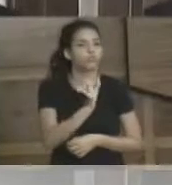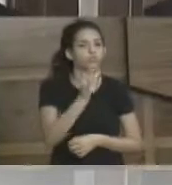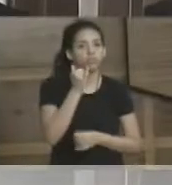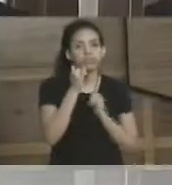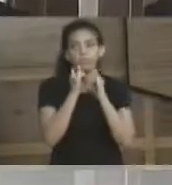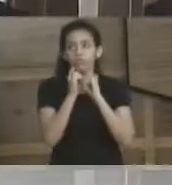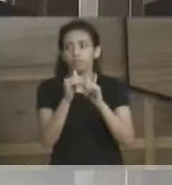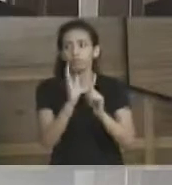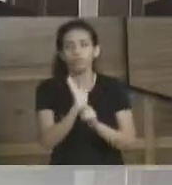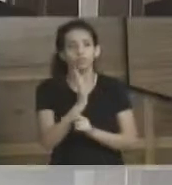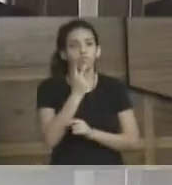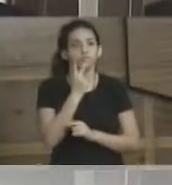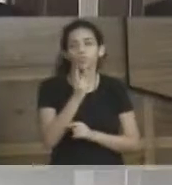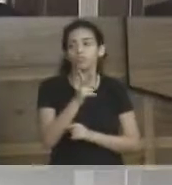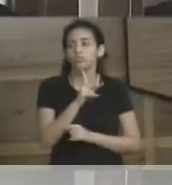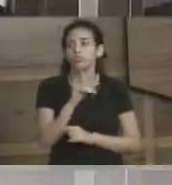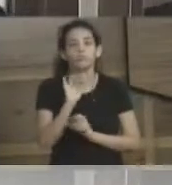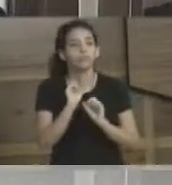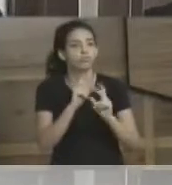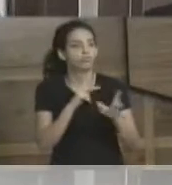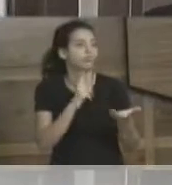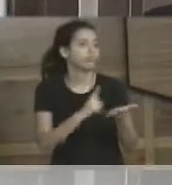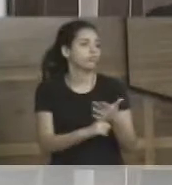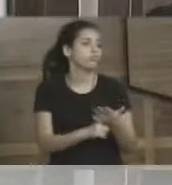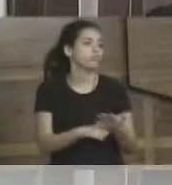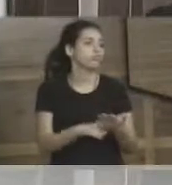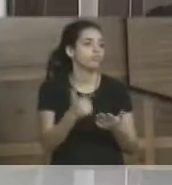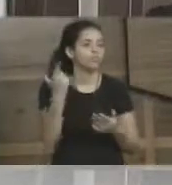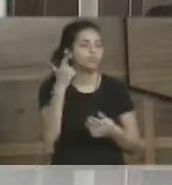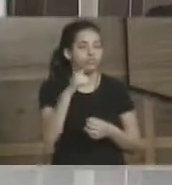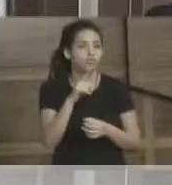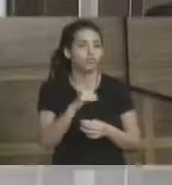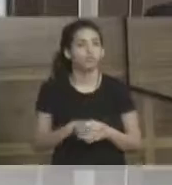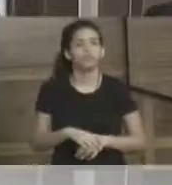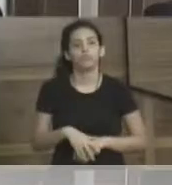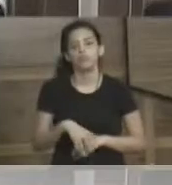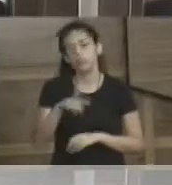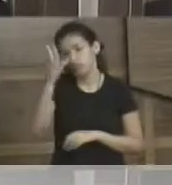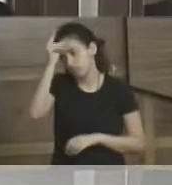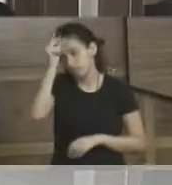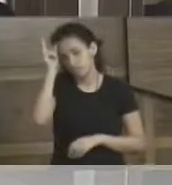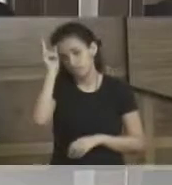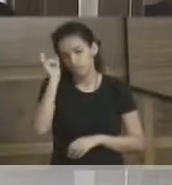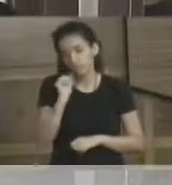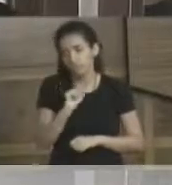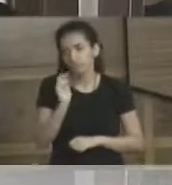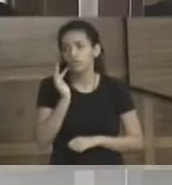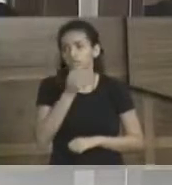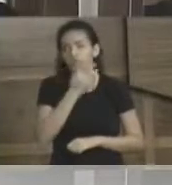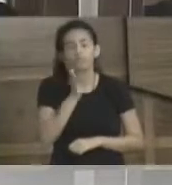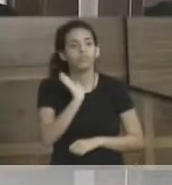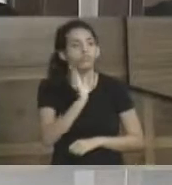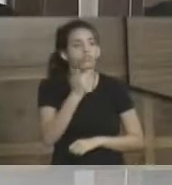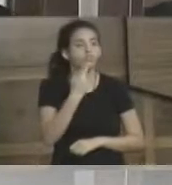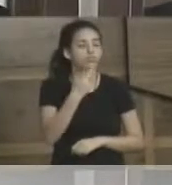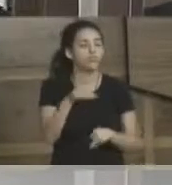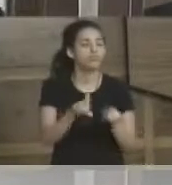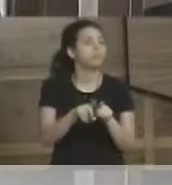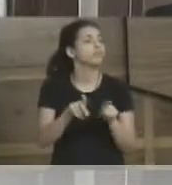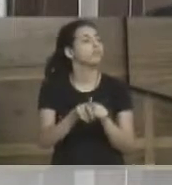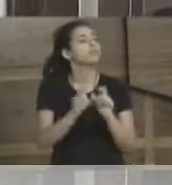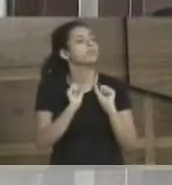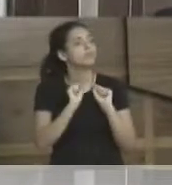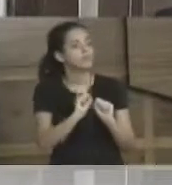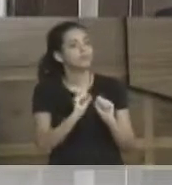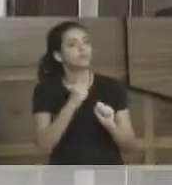pronunciou no sentido de restabelecer esse convênio, já falei com o prefeito Fernando de Ordão, ele falou para eu, ele falou, Marquinhos, toca